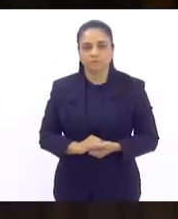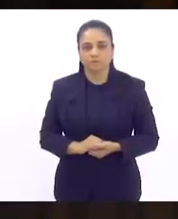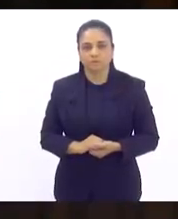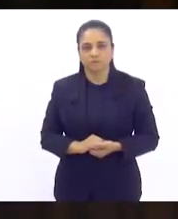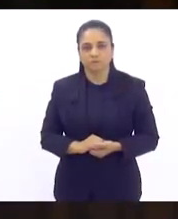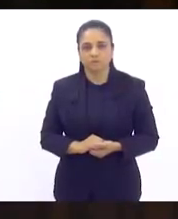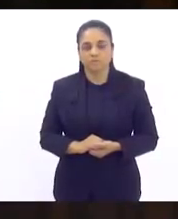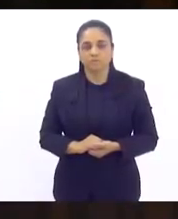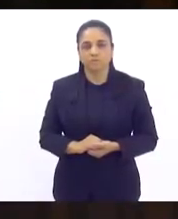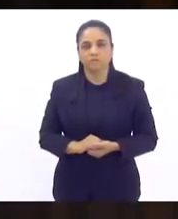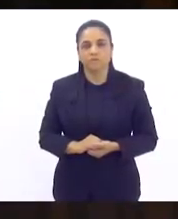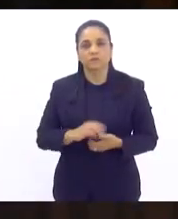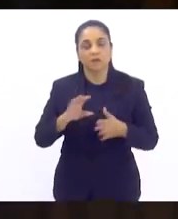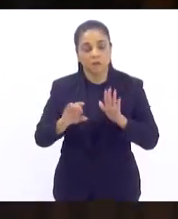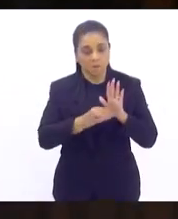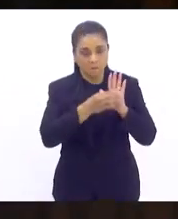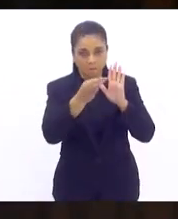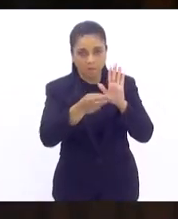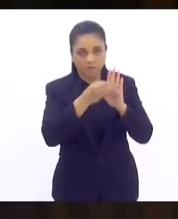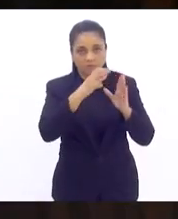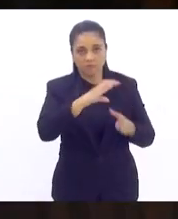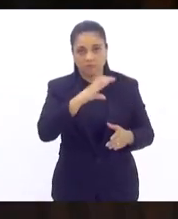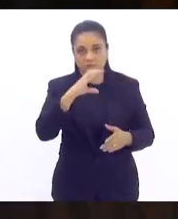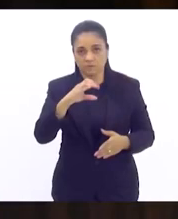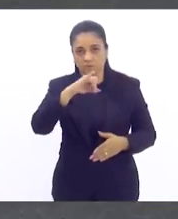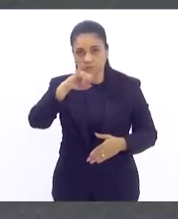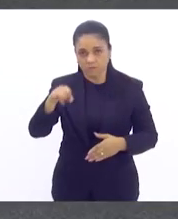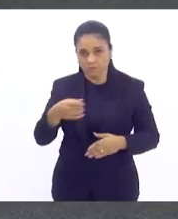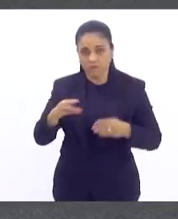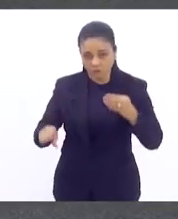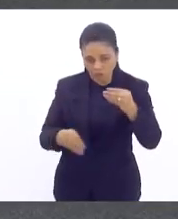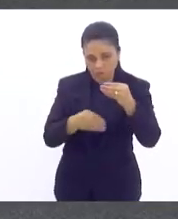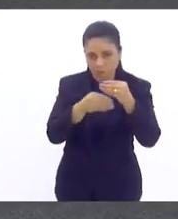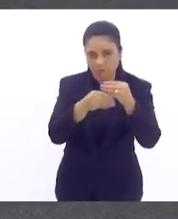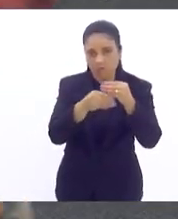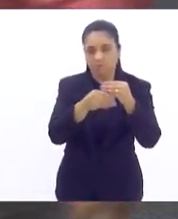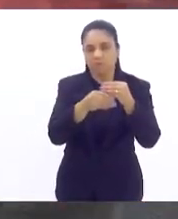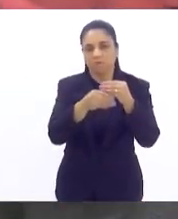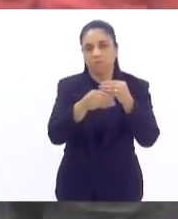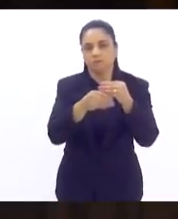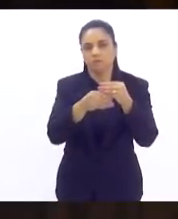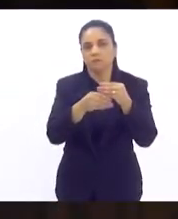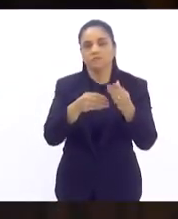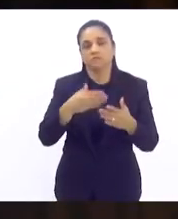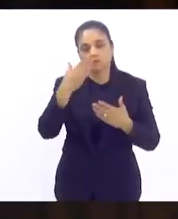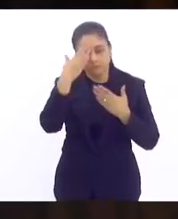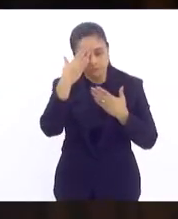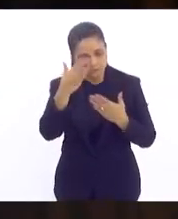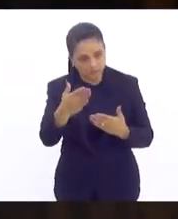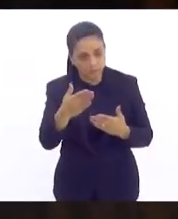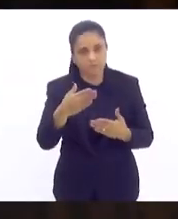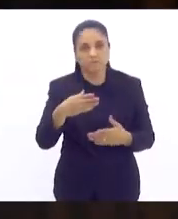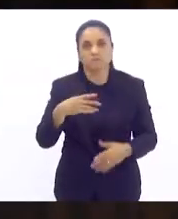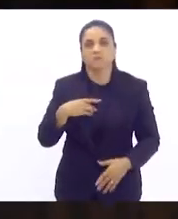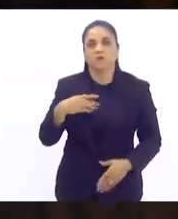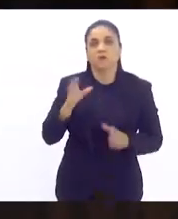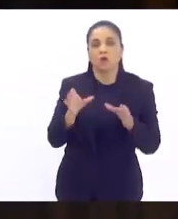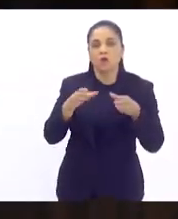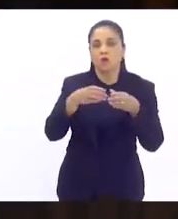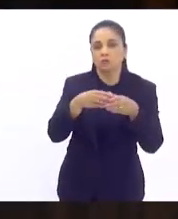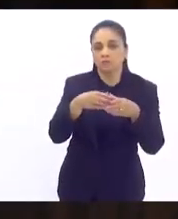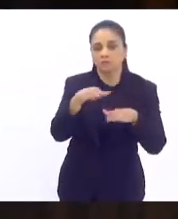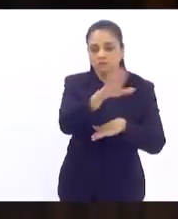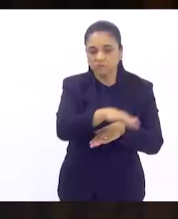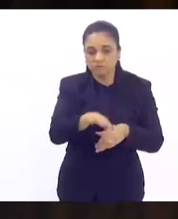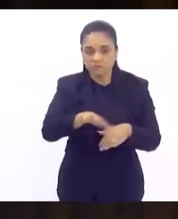O parecer da CCJ é a juridicidade com emendas, presidente. Obrigada. Pela Comissão de Assuntos da